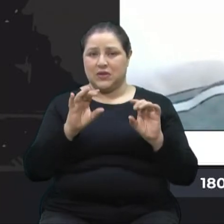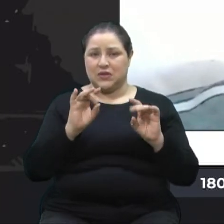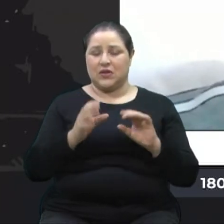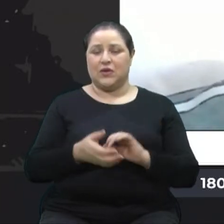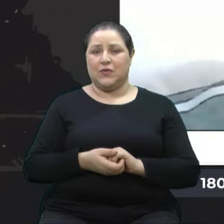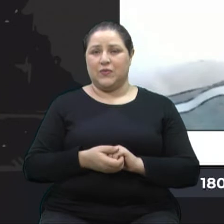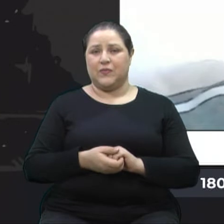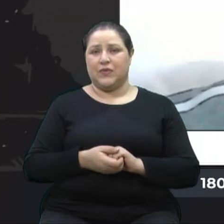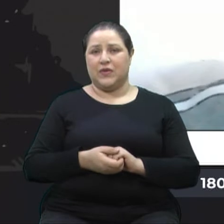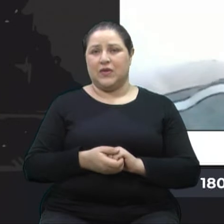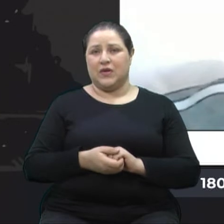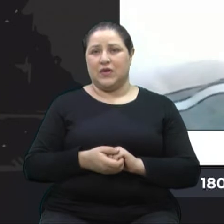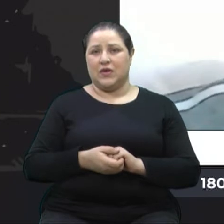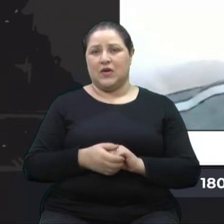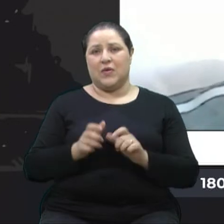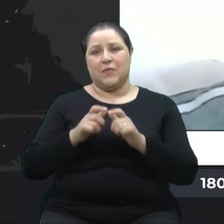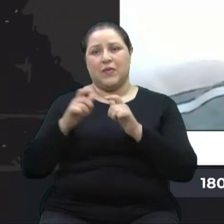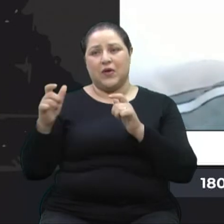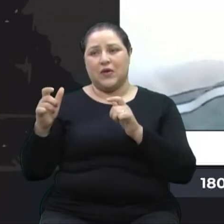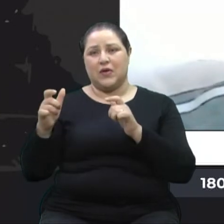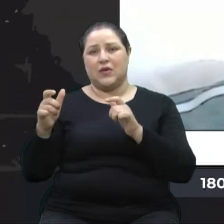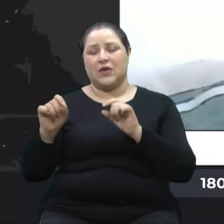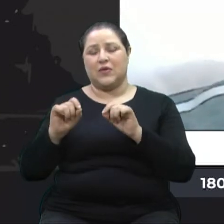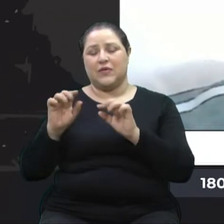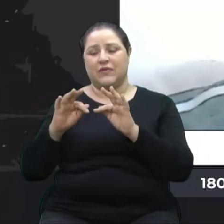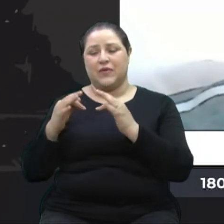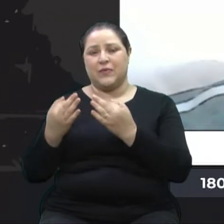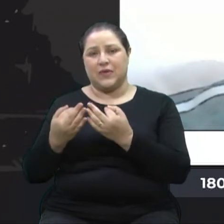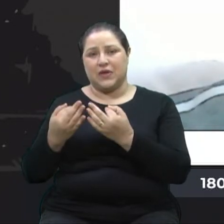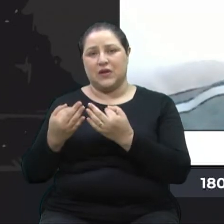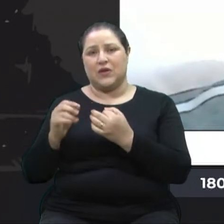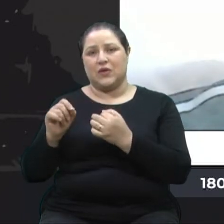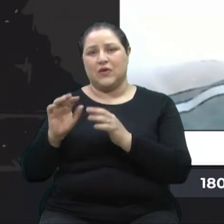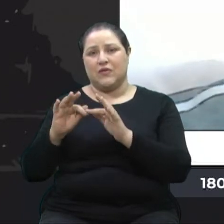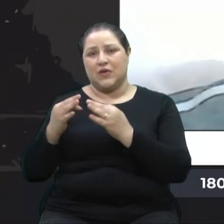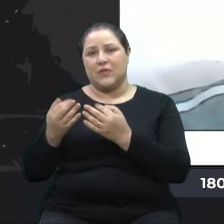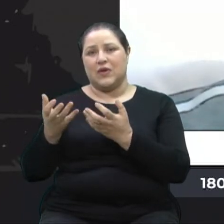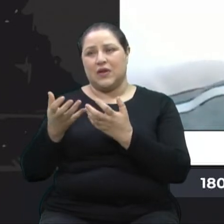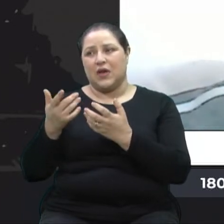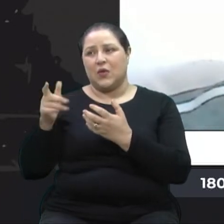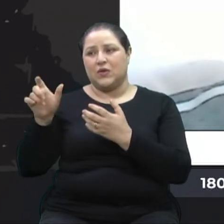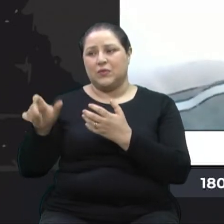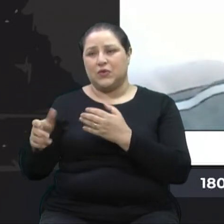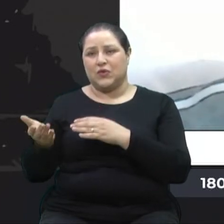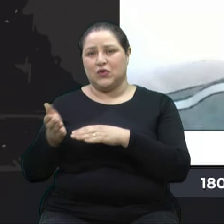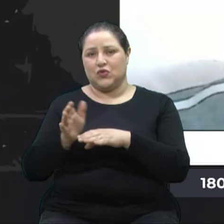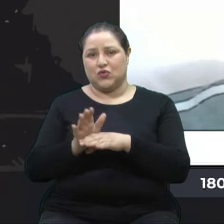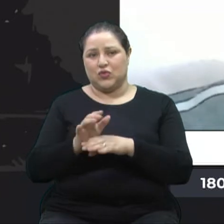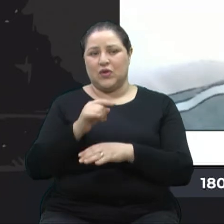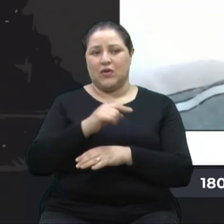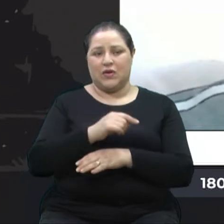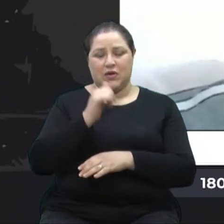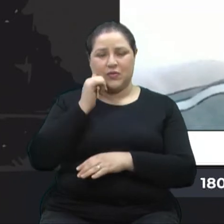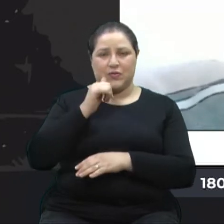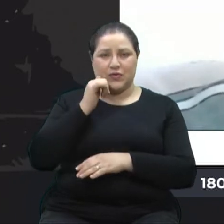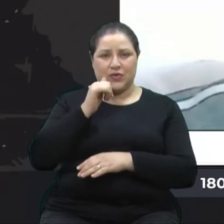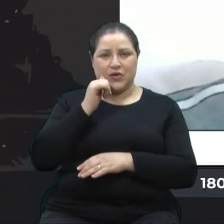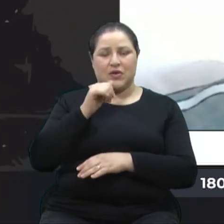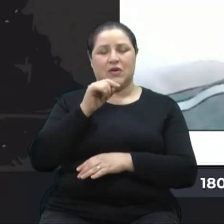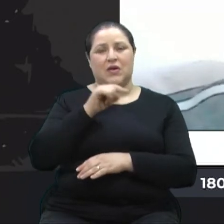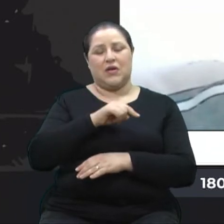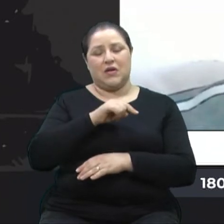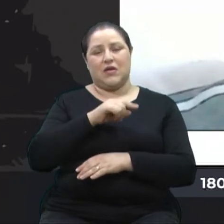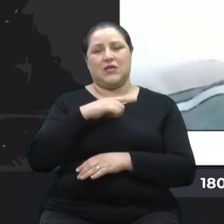né, que na maior parte das famílias, quando tem um filho especial, as famílias querem a ajuda dos outros. E no caso dela, ela